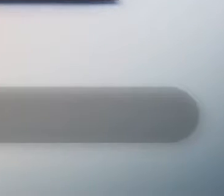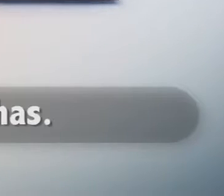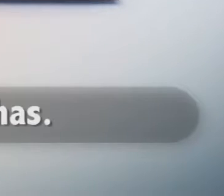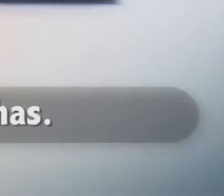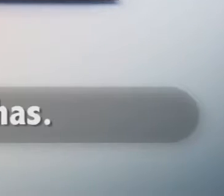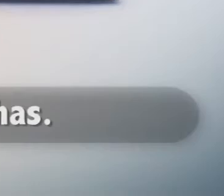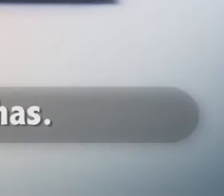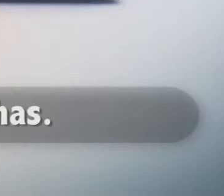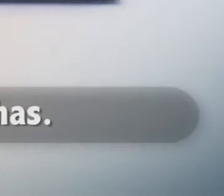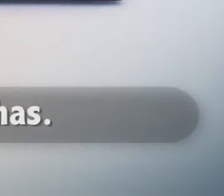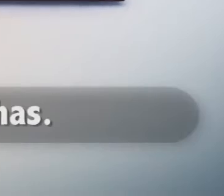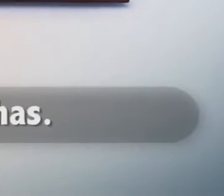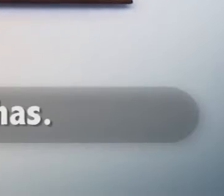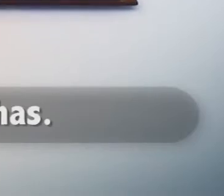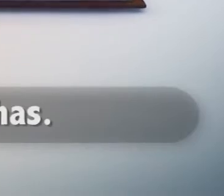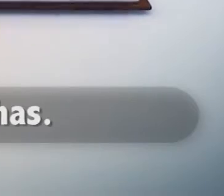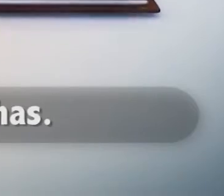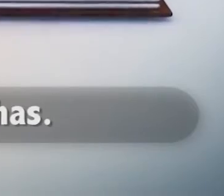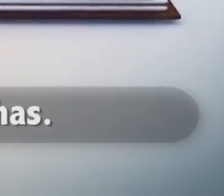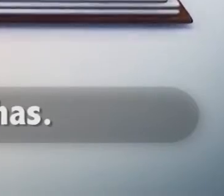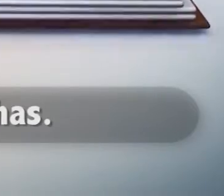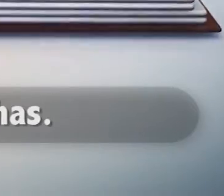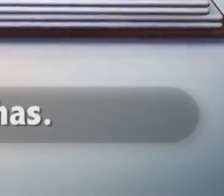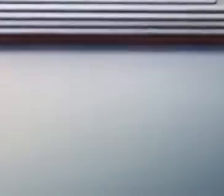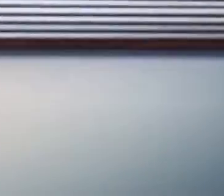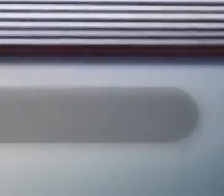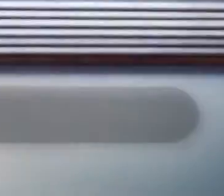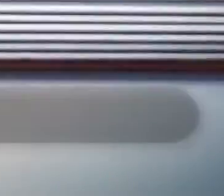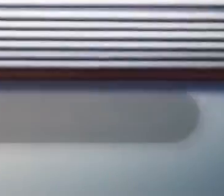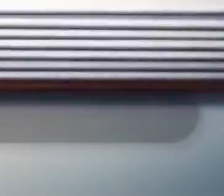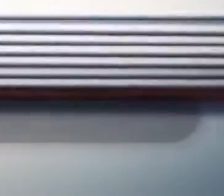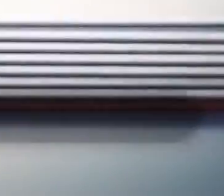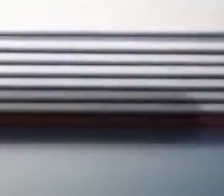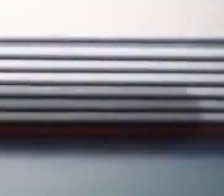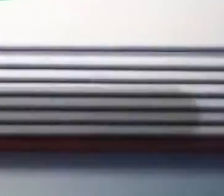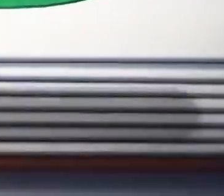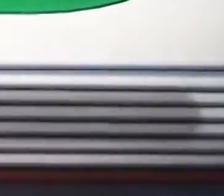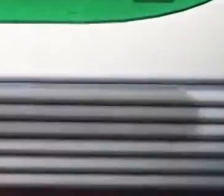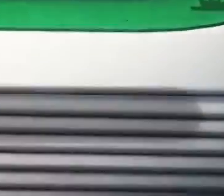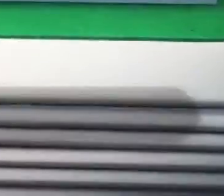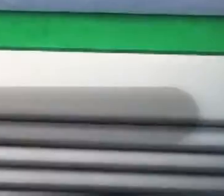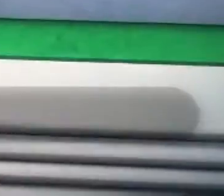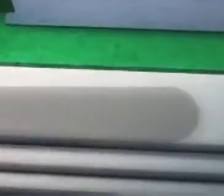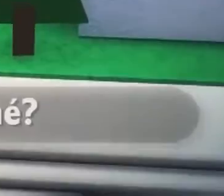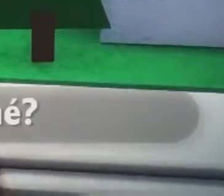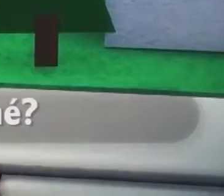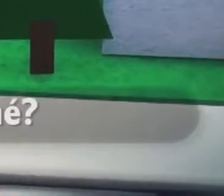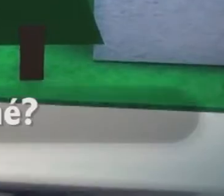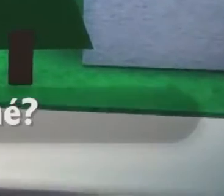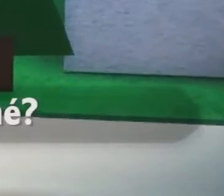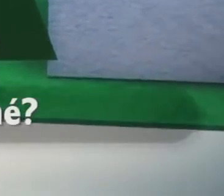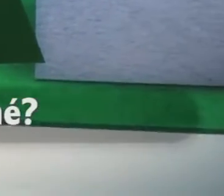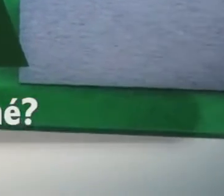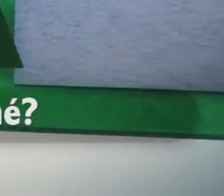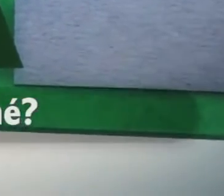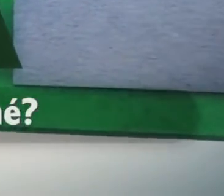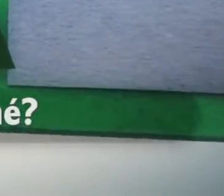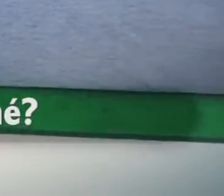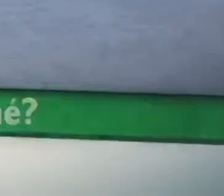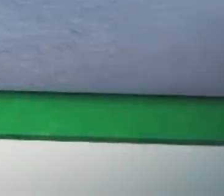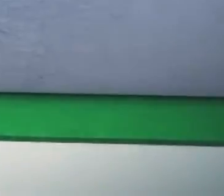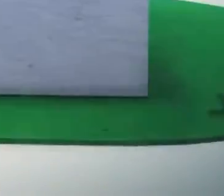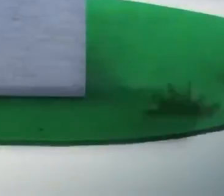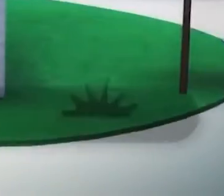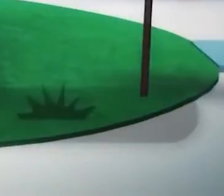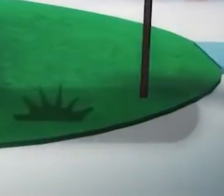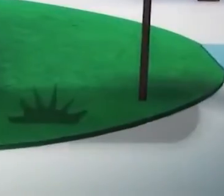retiradas todas as sujeiras, as grandes e as pequenininhas. Depois, a água filtrada e desinfectada, para não causar doença em quem for